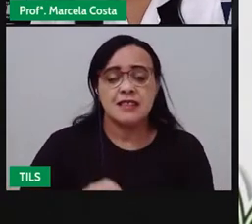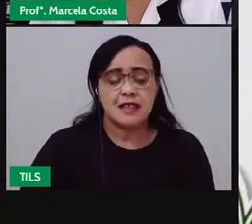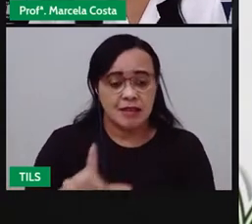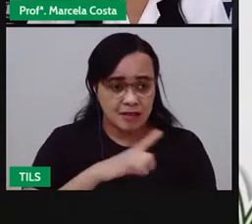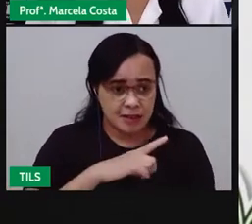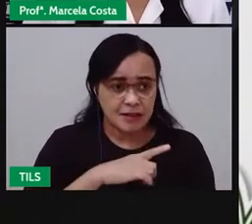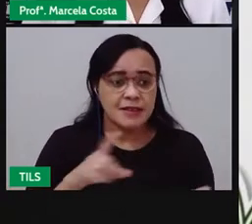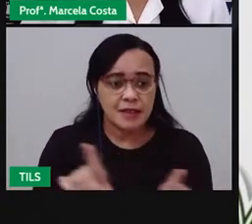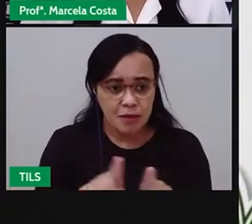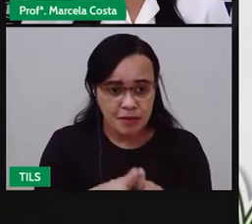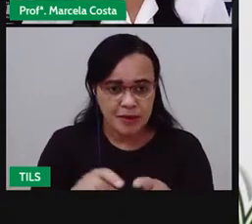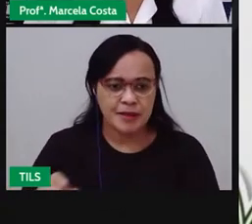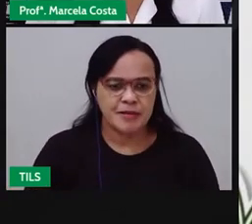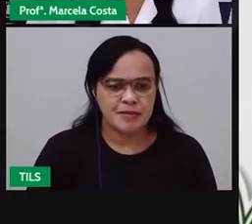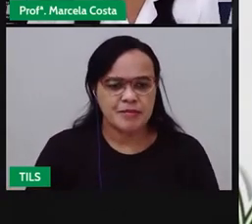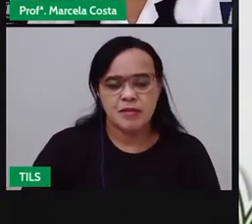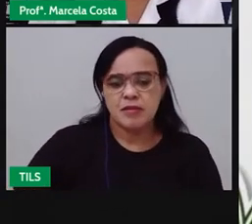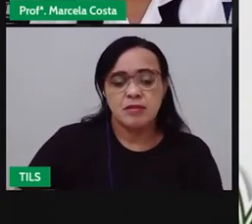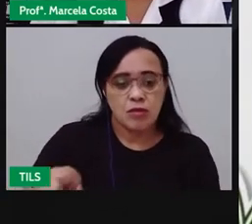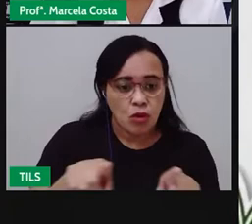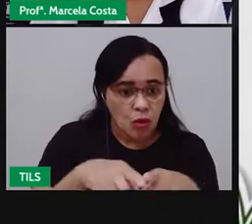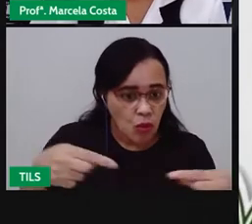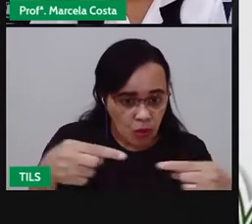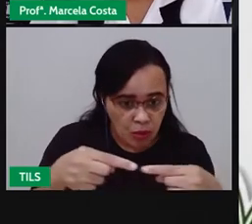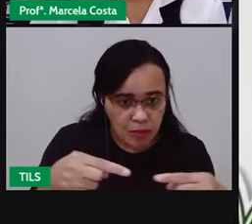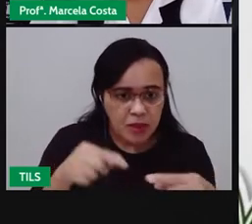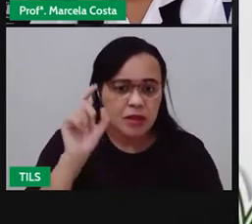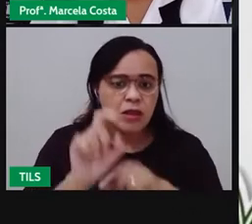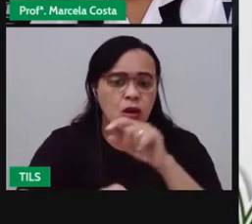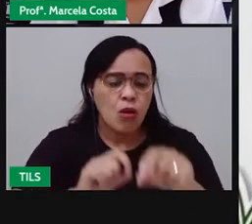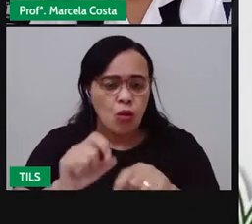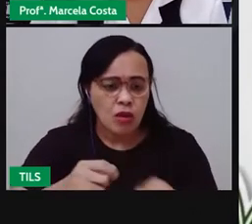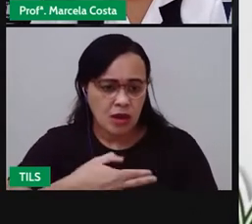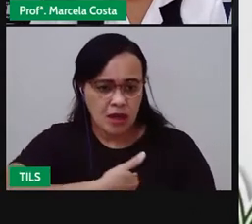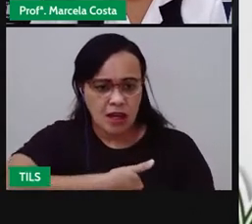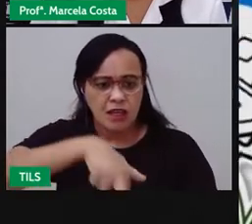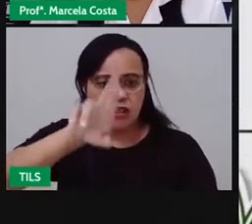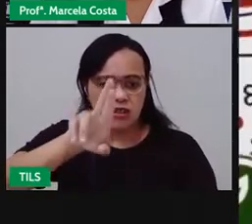sincretismo religioso entre os santos juninos e os orixás.